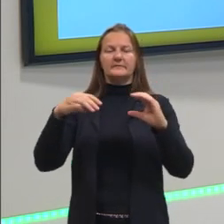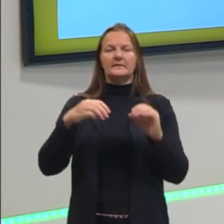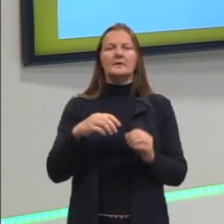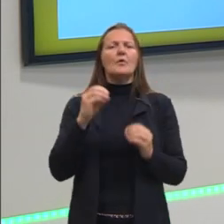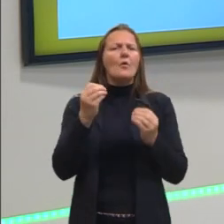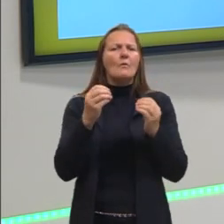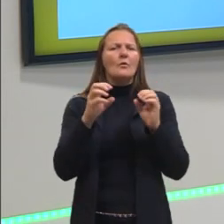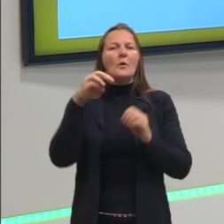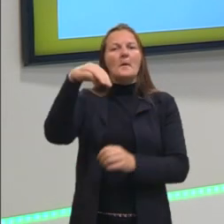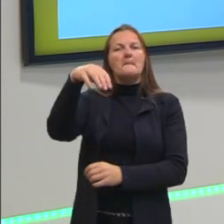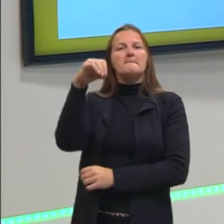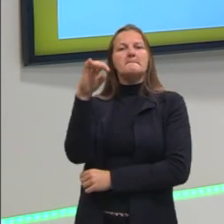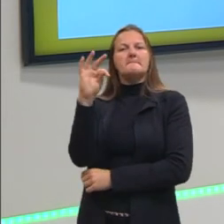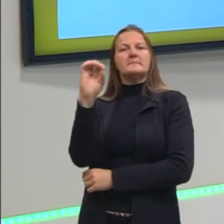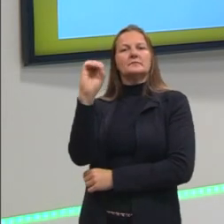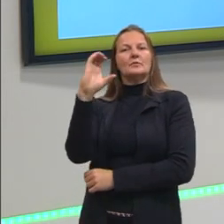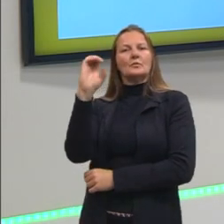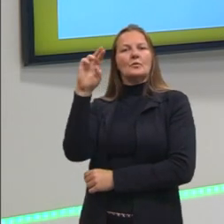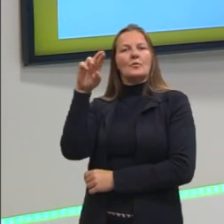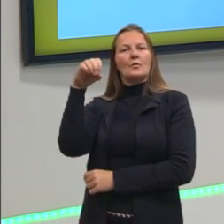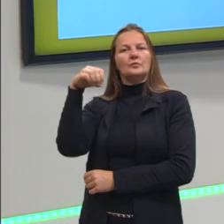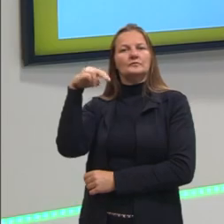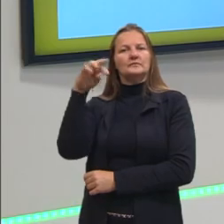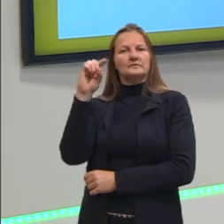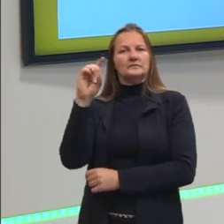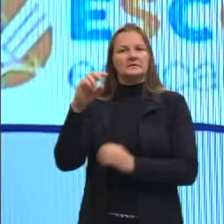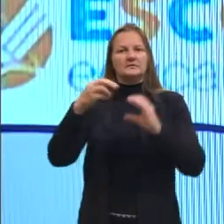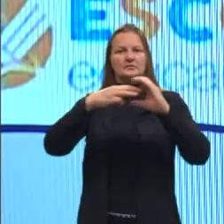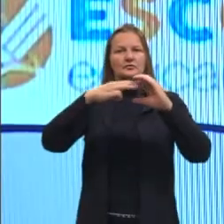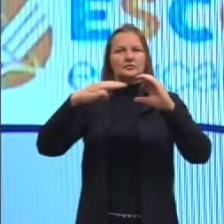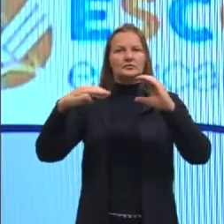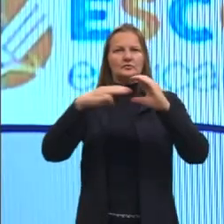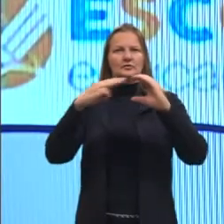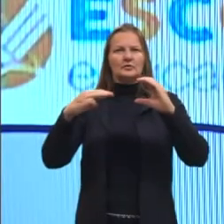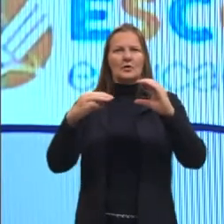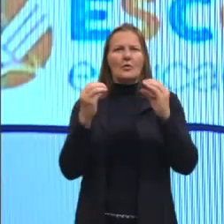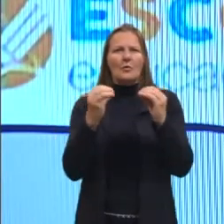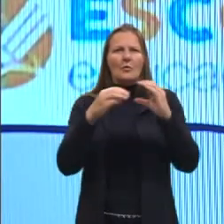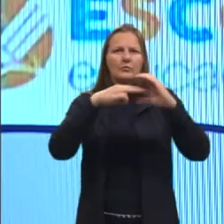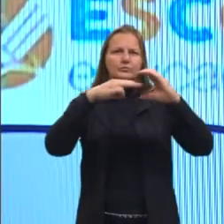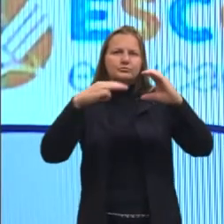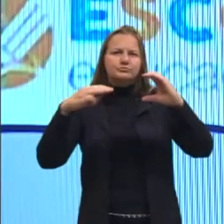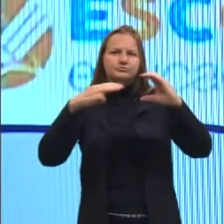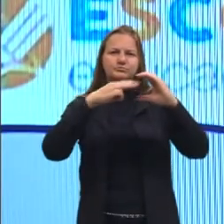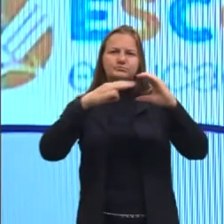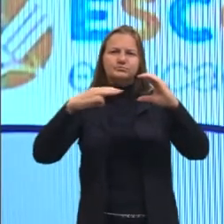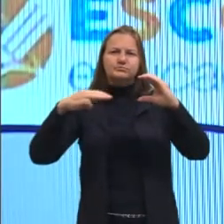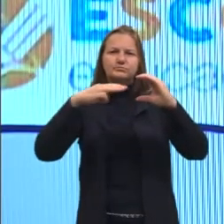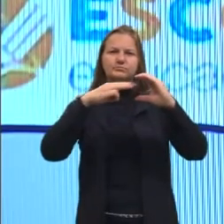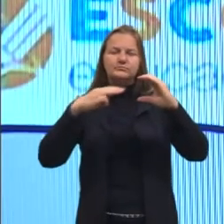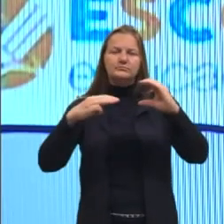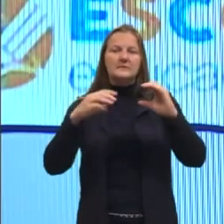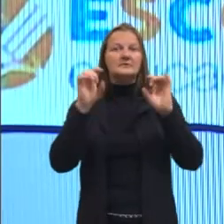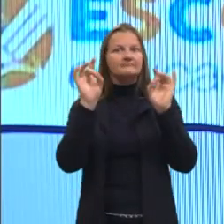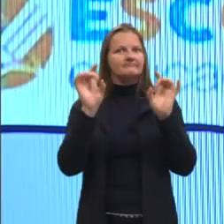jeito dela, como ela tem umas cristas, ó. A matriz mitocondrial, bem peculiar.